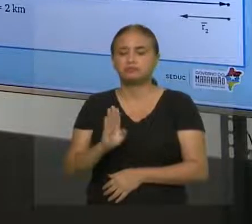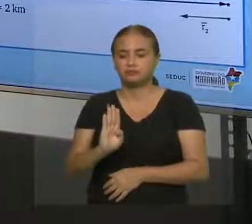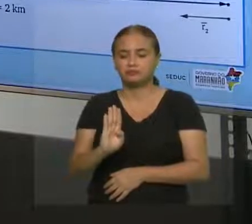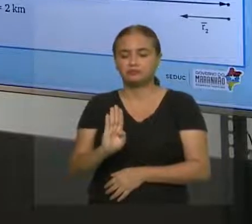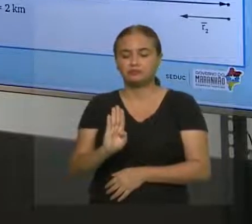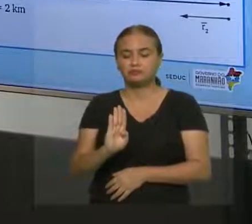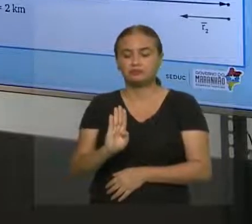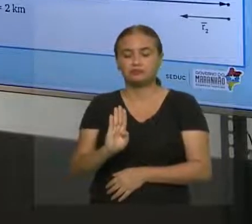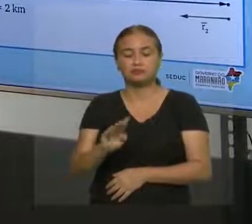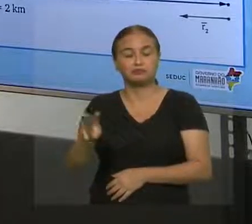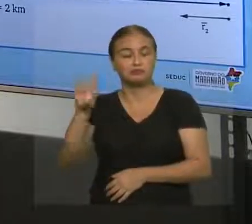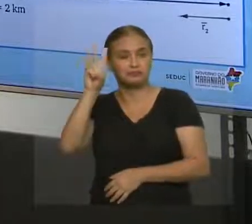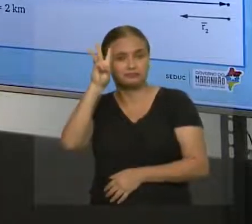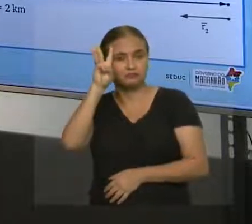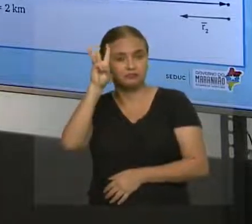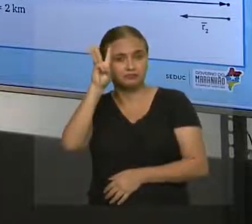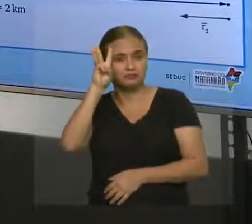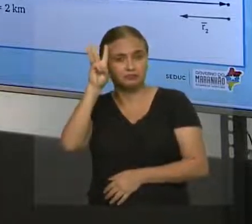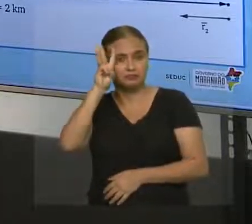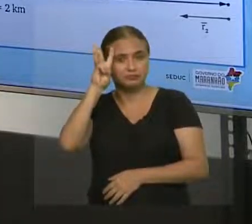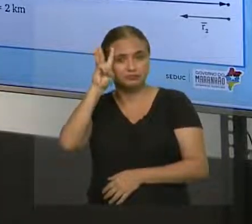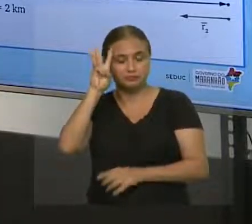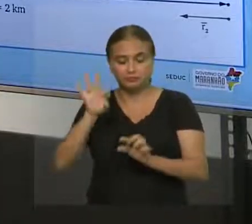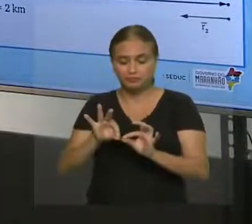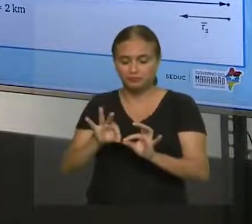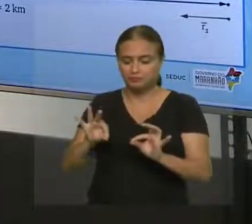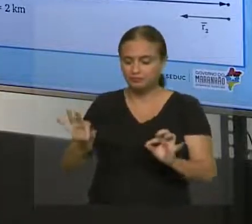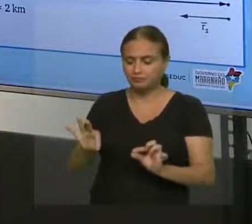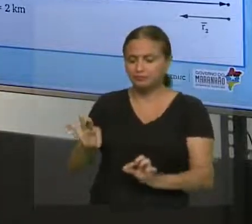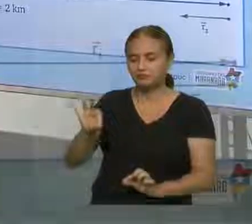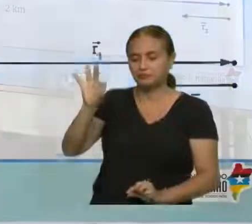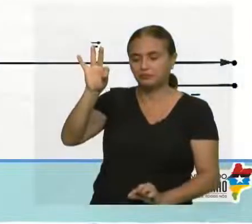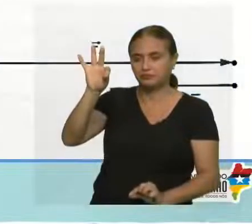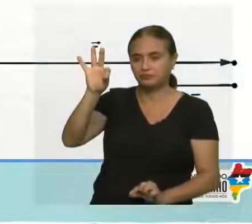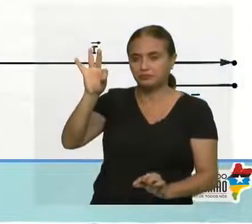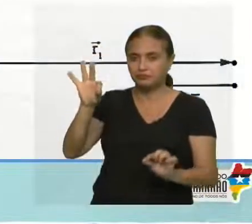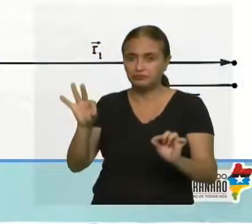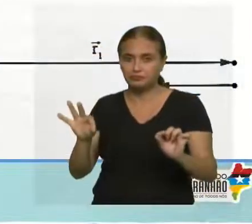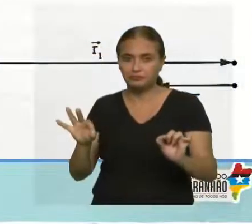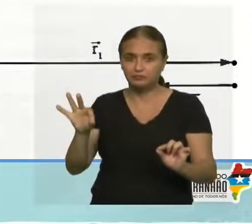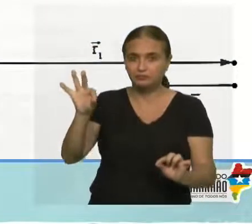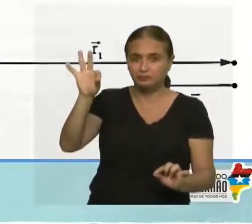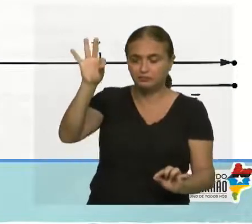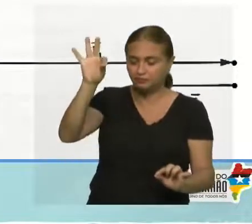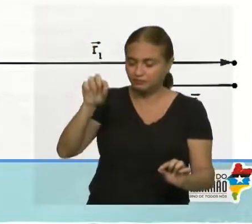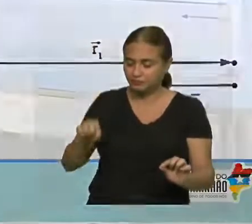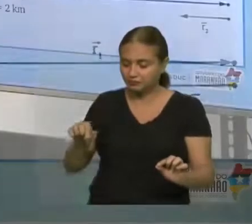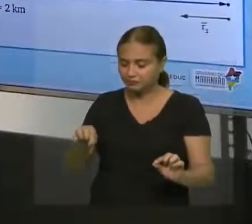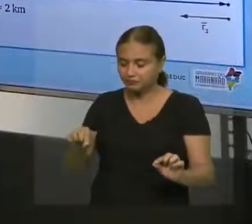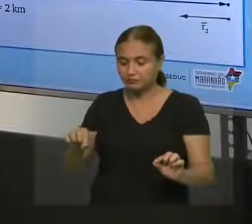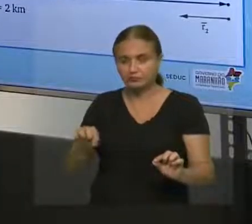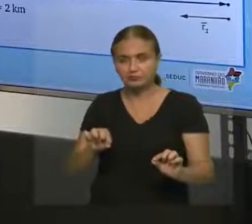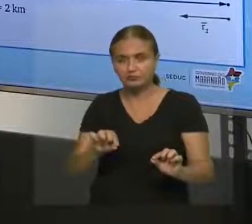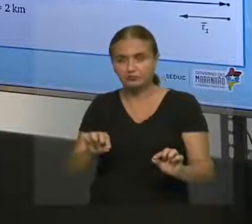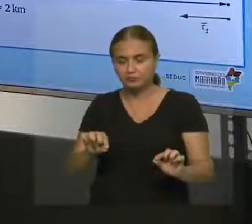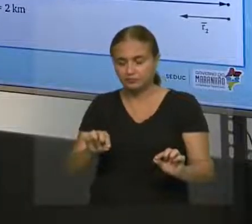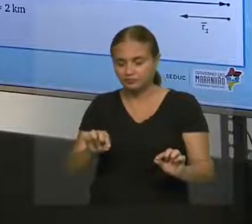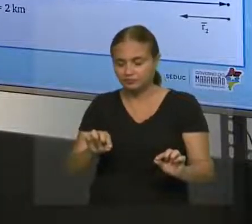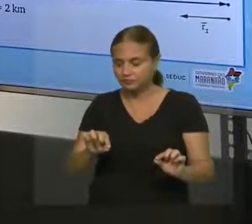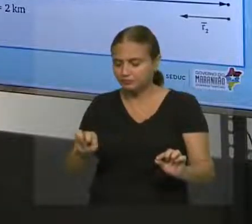seria terça-feira. Observa que na terça-feira, eles estão perpendiculares, ó. Eu posso pegar esse vetor aqui, coloco ele para cá,